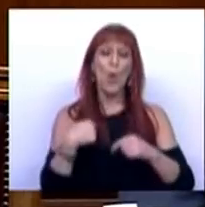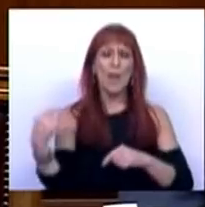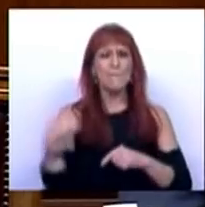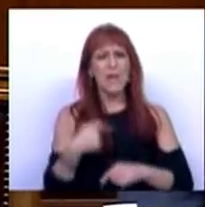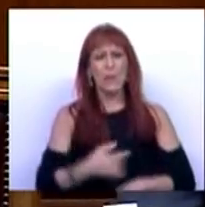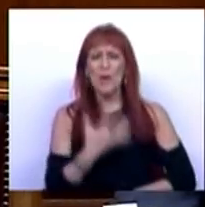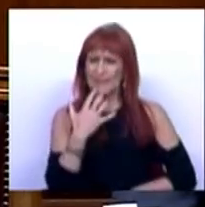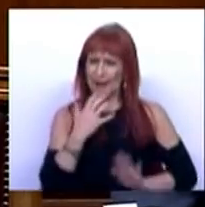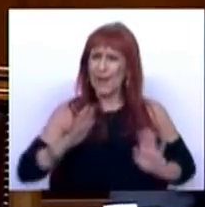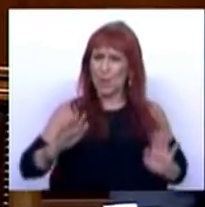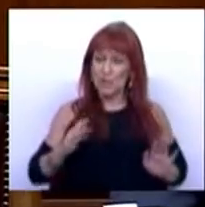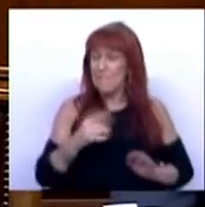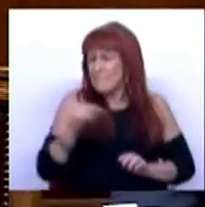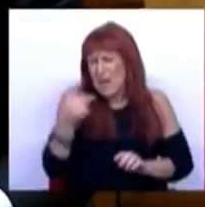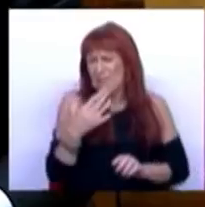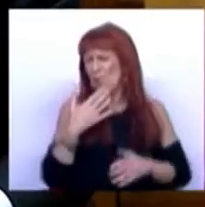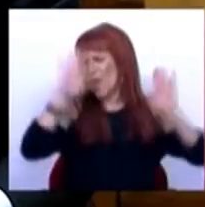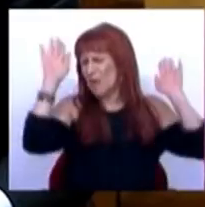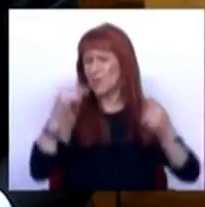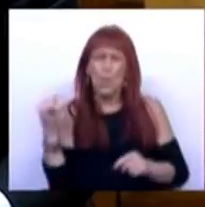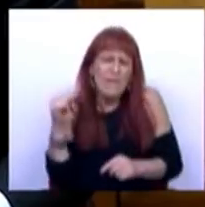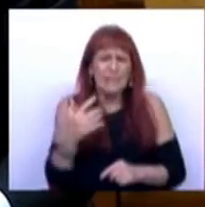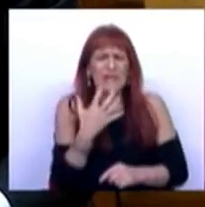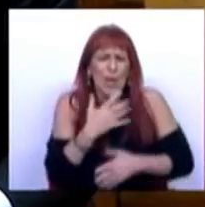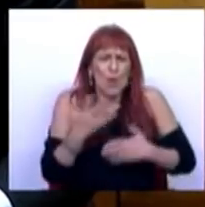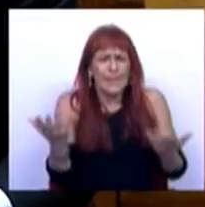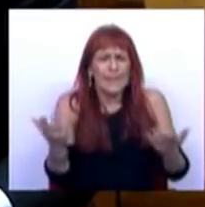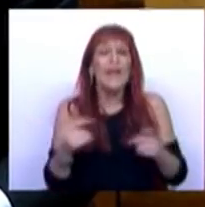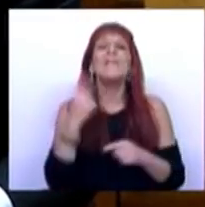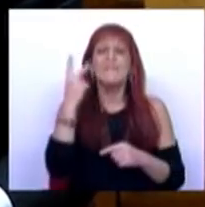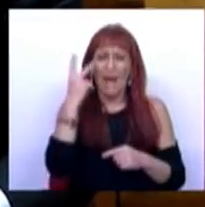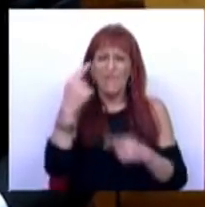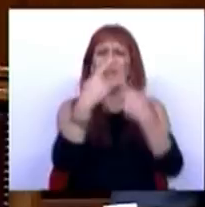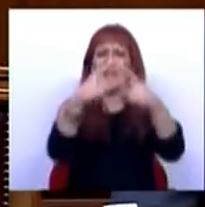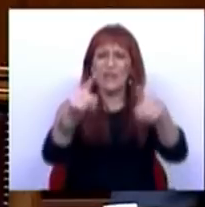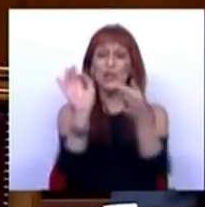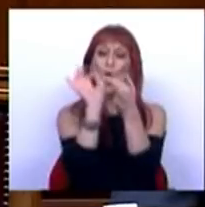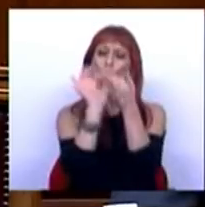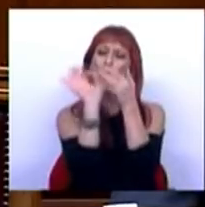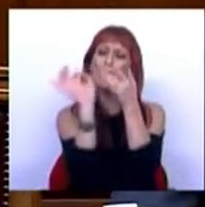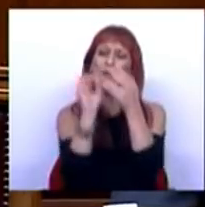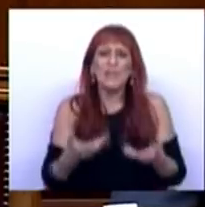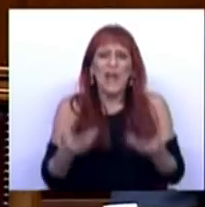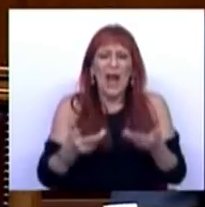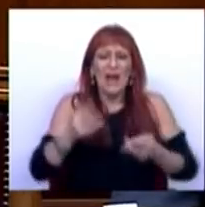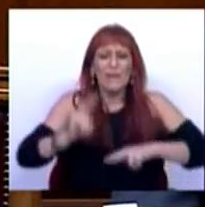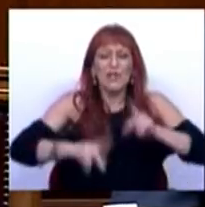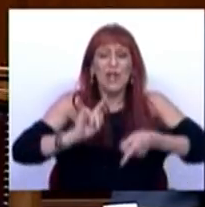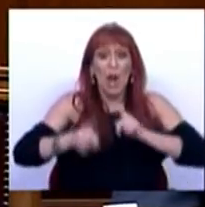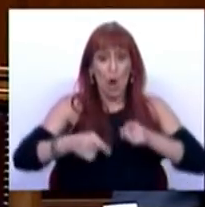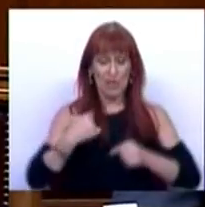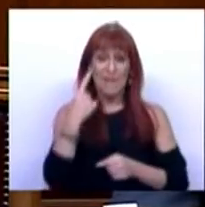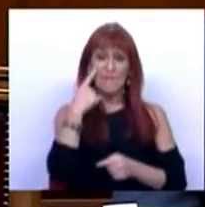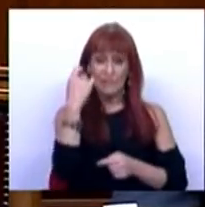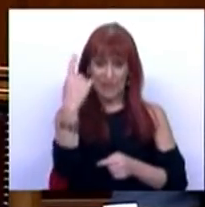mínimo de rigor, um mínimo, o Sr. não peço, bem, um mínimo de rigor, vai ver as diferentes componentes da carga fiscal. E